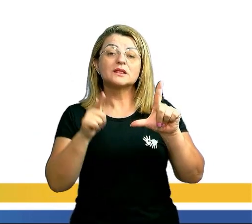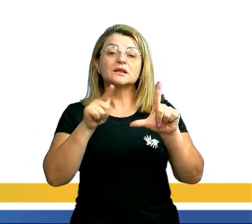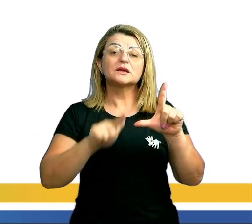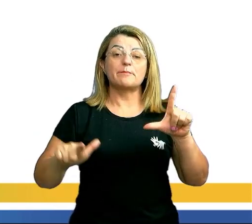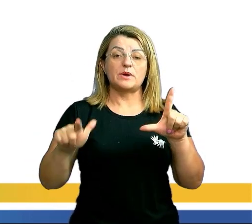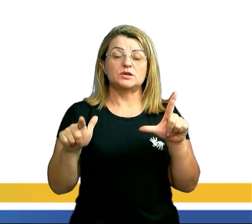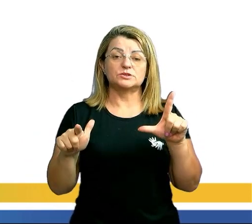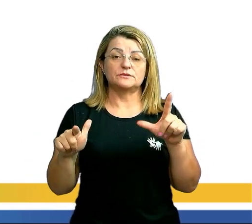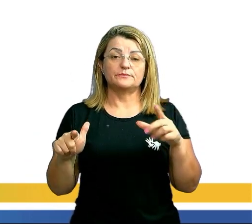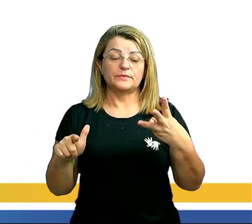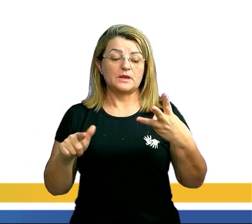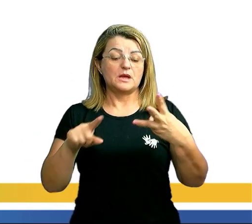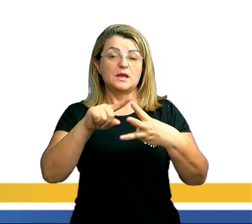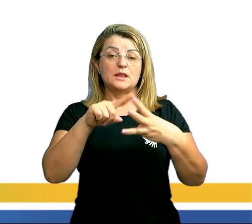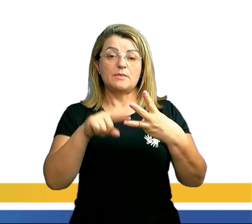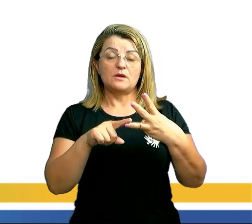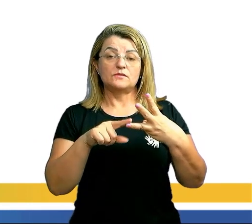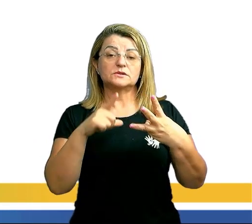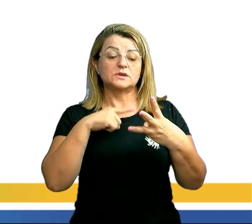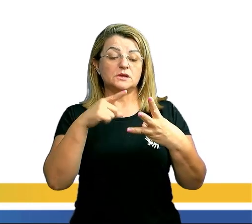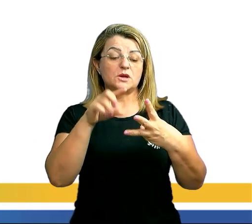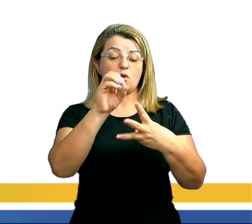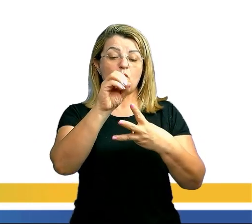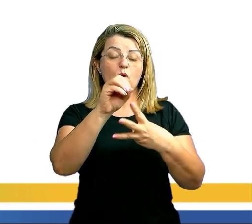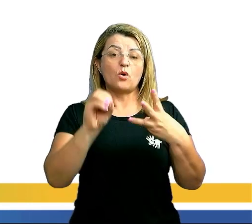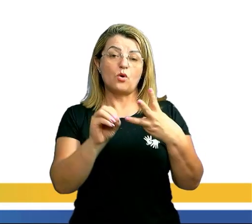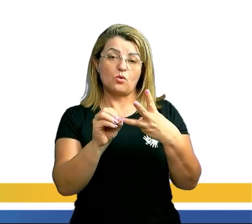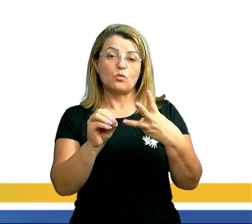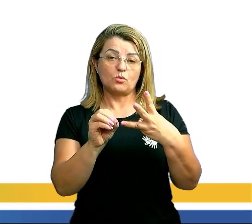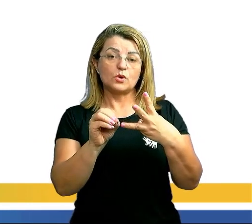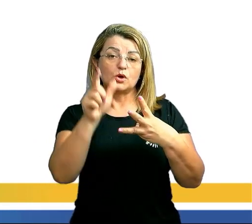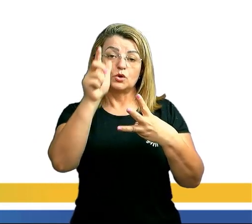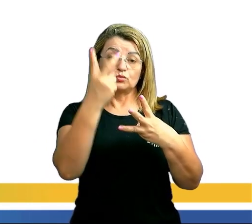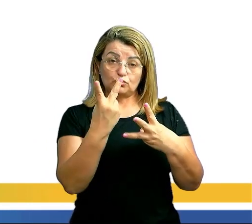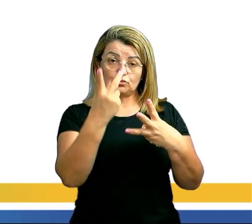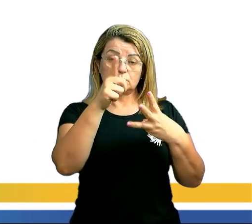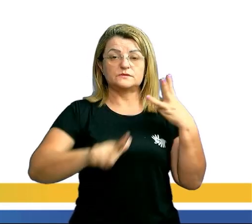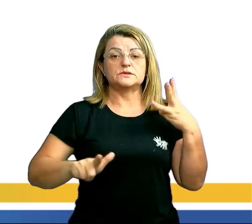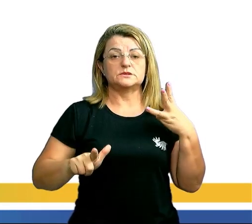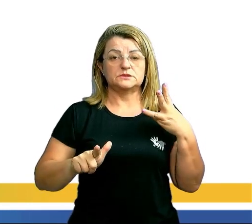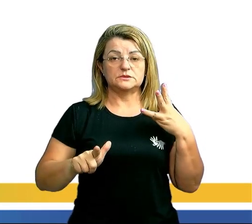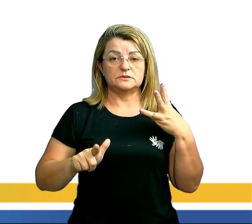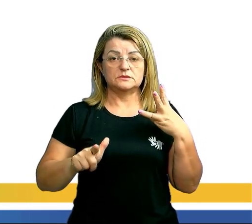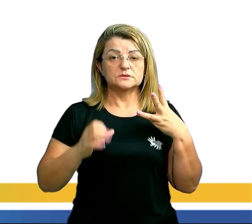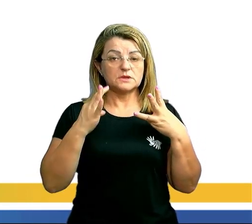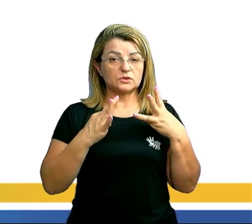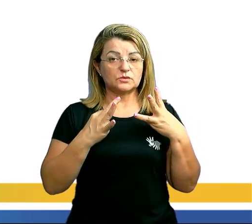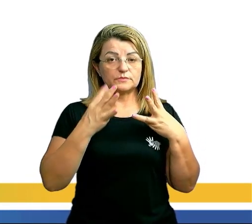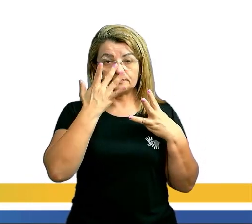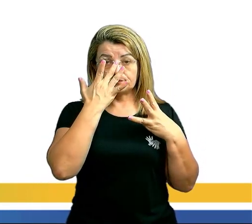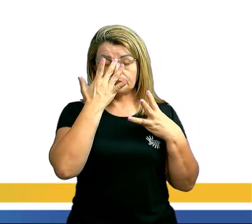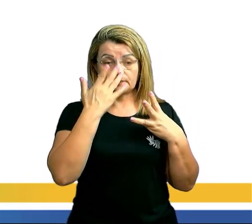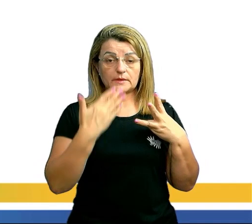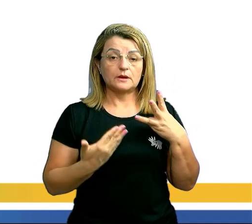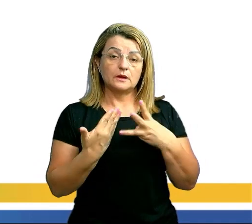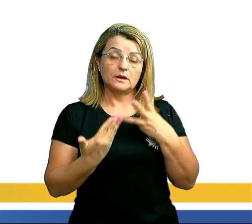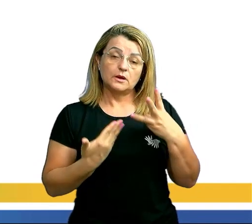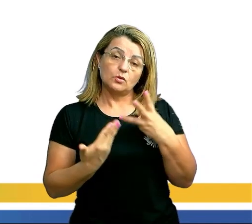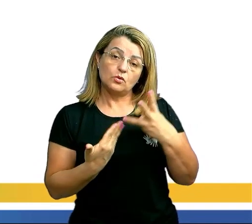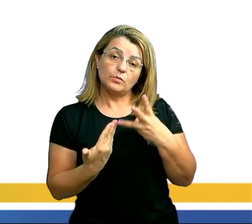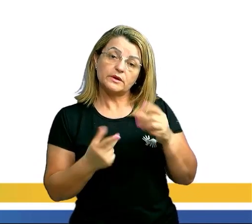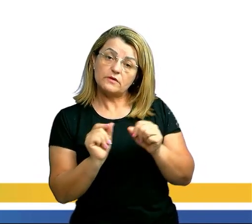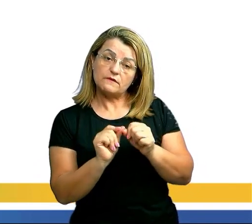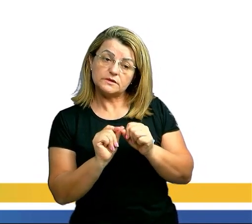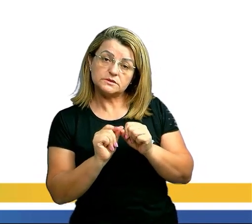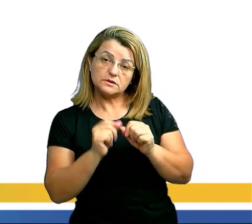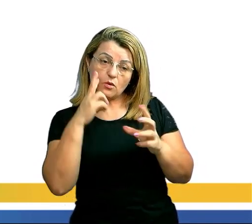repetindo. Na palavra ovo, eu tenho duas vezes a letra O. Ela se repete duas vezes. Correto? E aí, como é que a gente vai fazer,